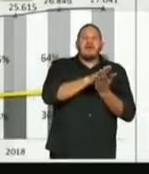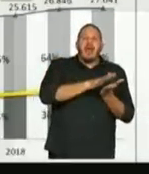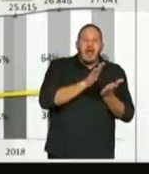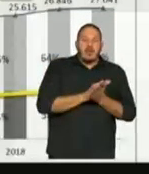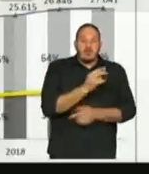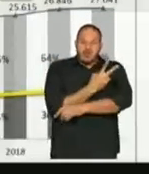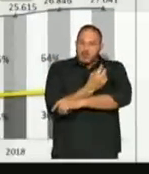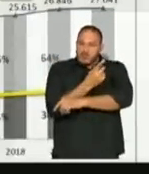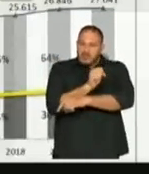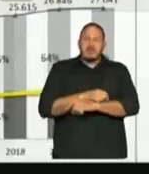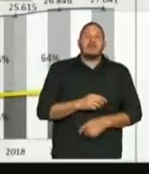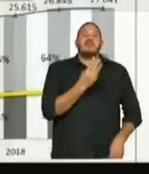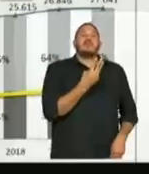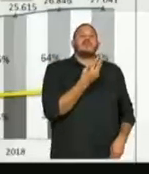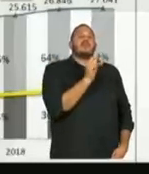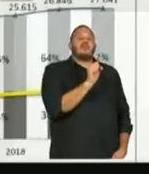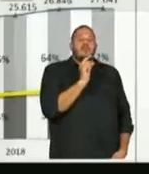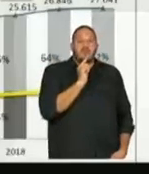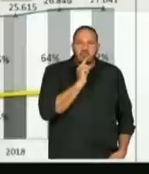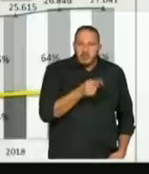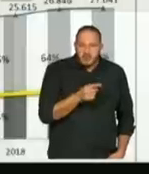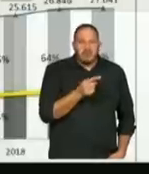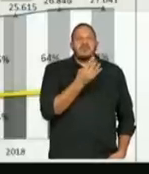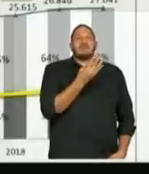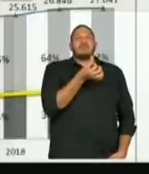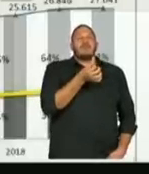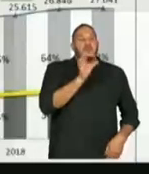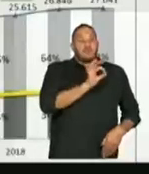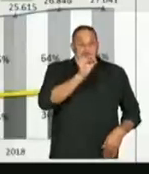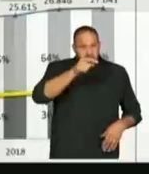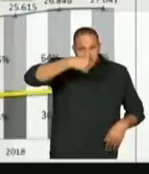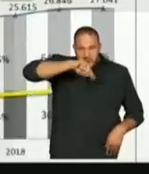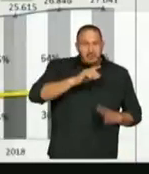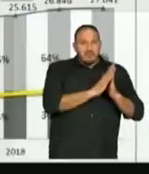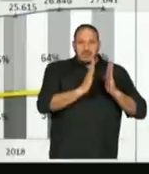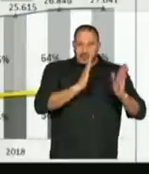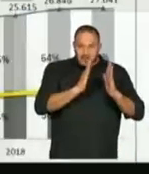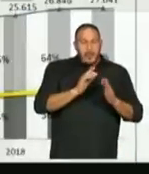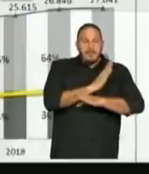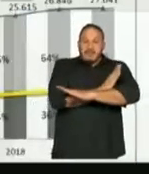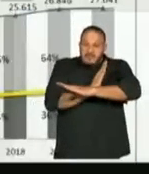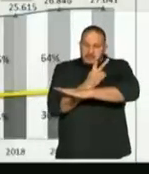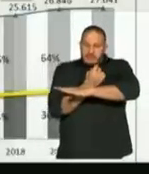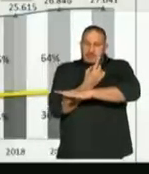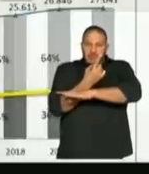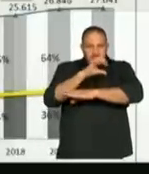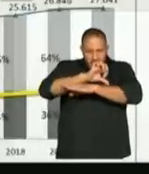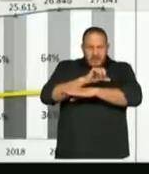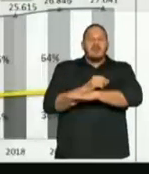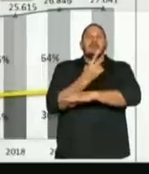38,46% da receita corrente líquida. Em 2019, 36